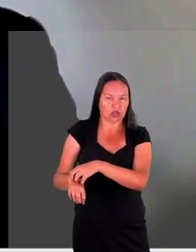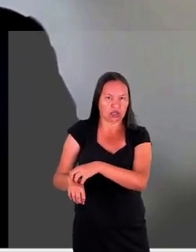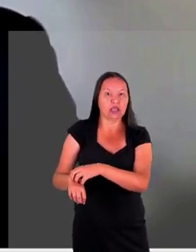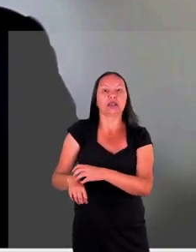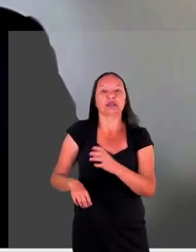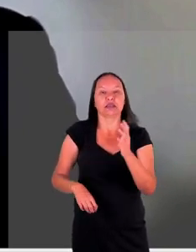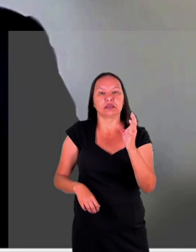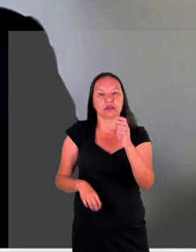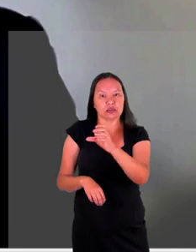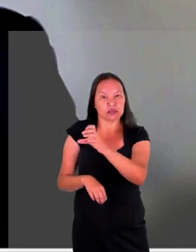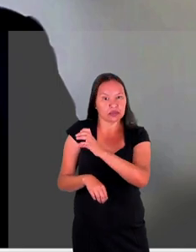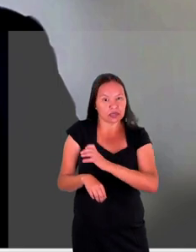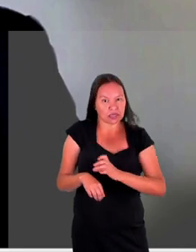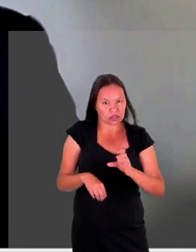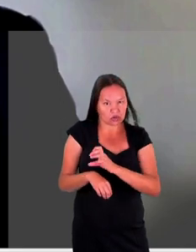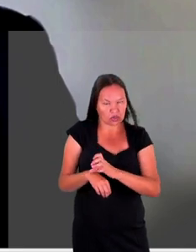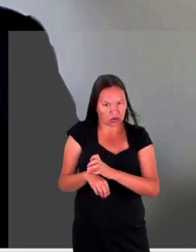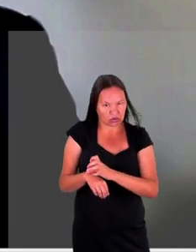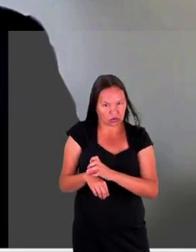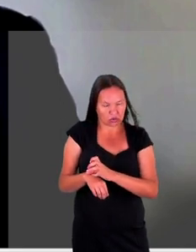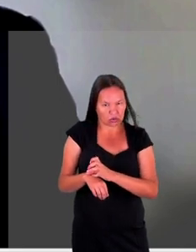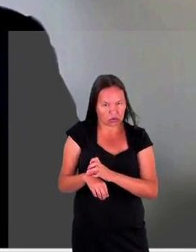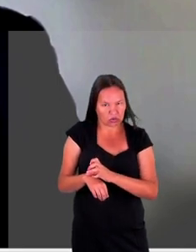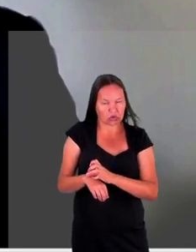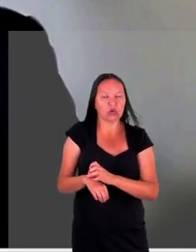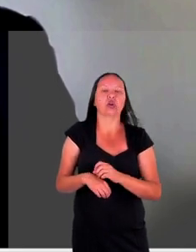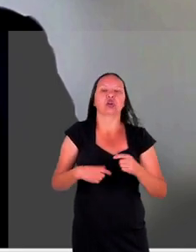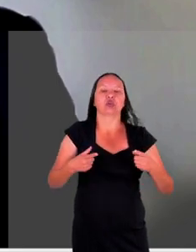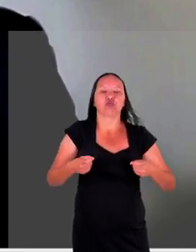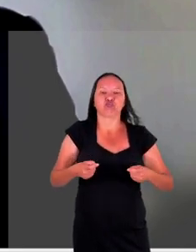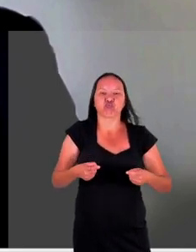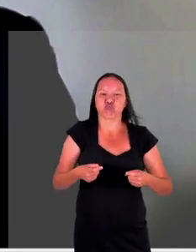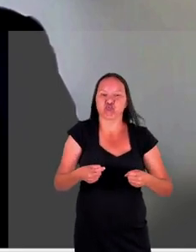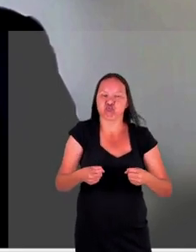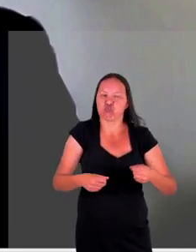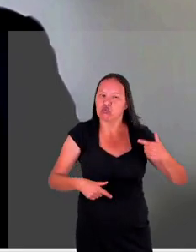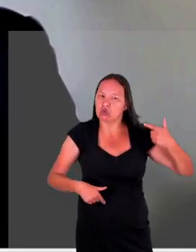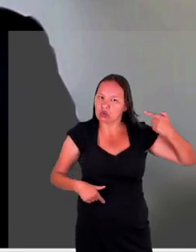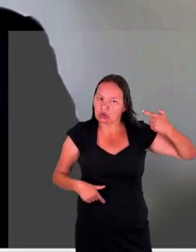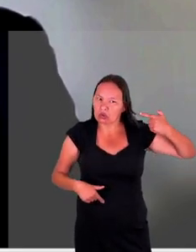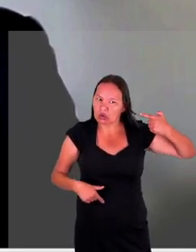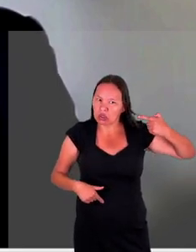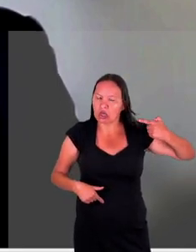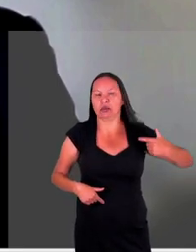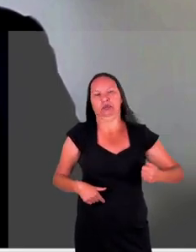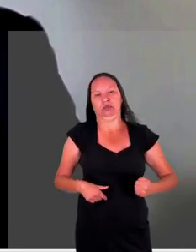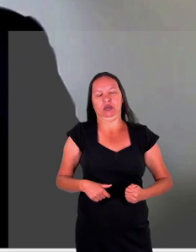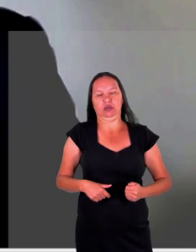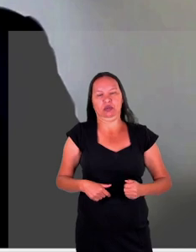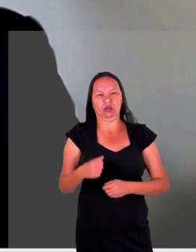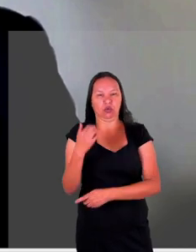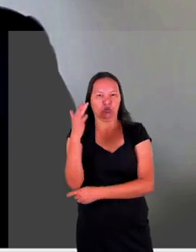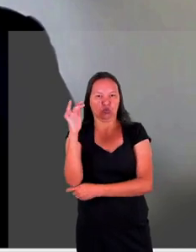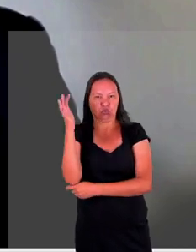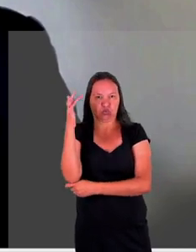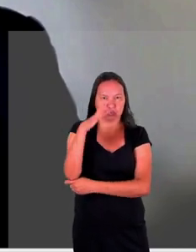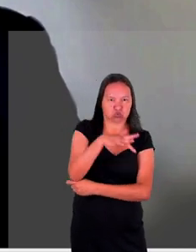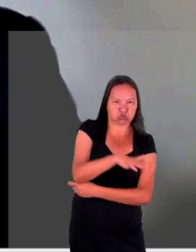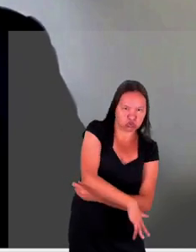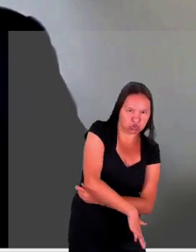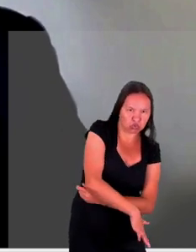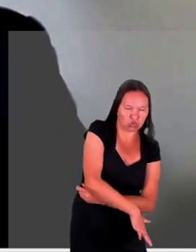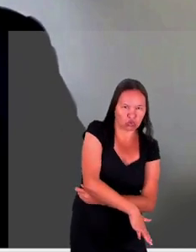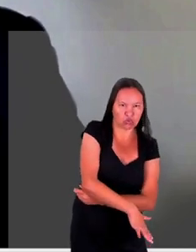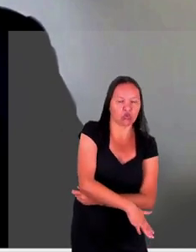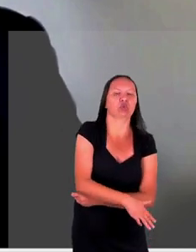eminente instabilidade institucional de conflito armado de calamidade de grande proporção de desastre ambiental ou de grave